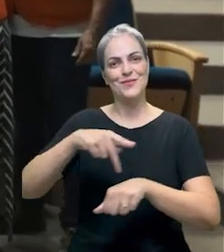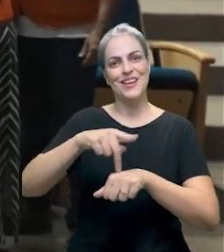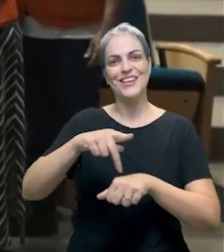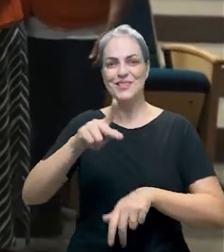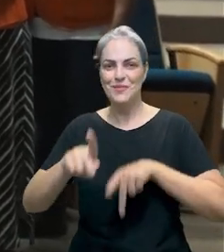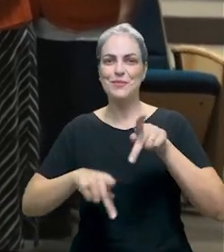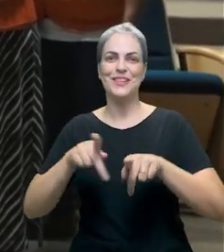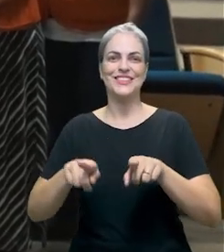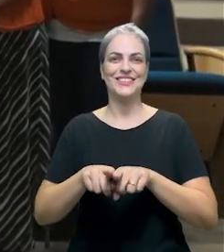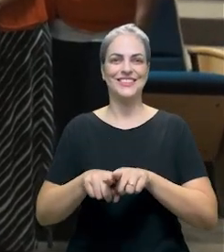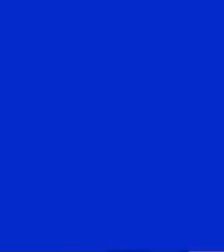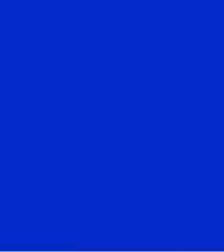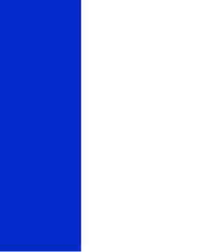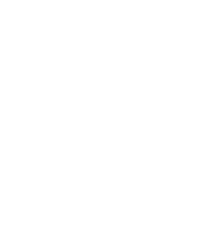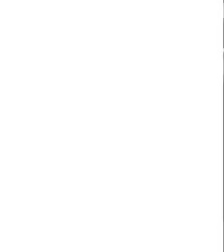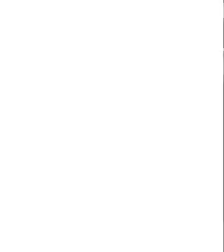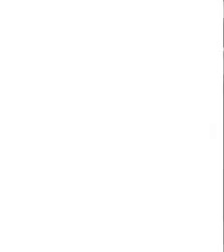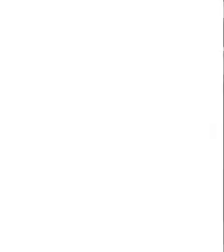país e para os brasileiros.